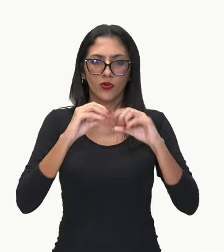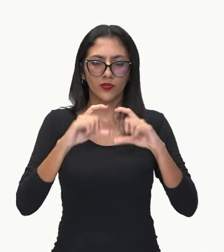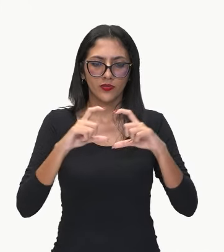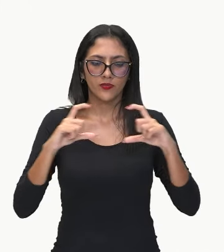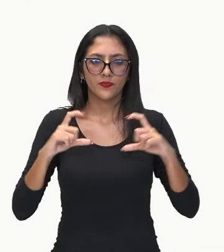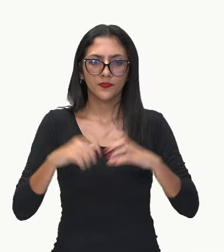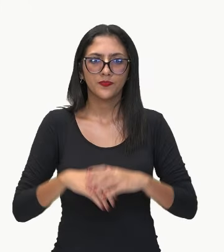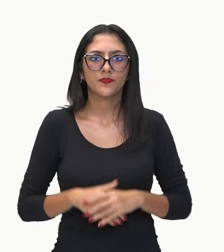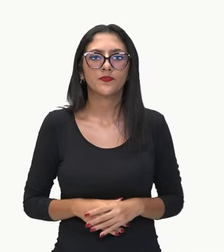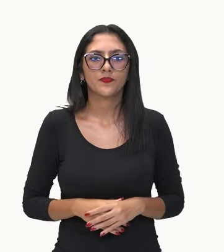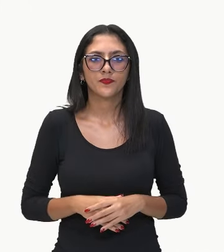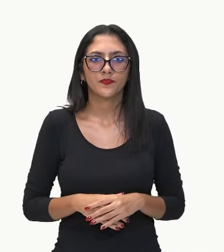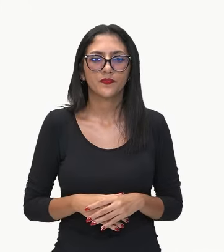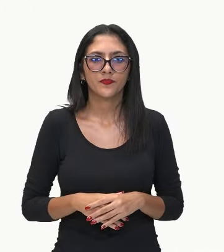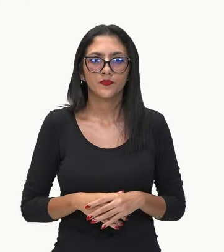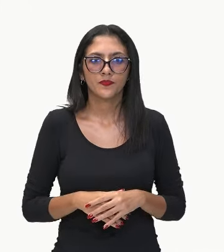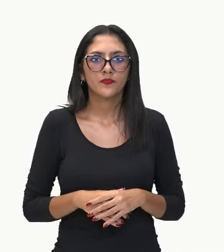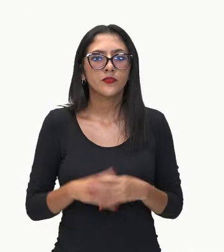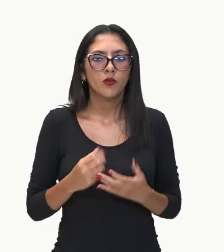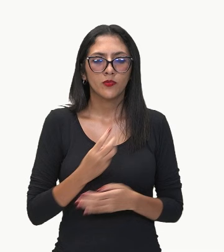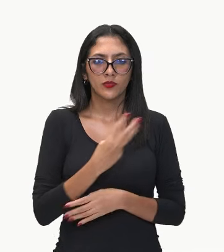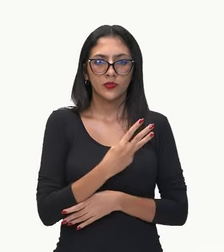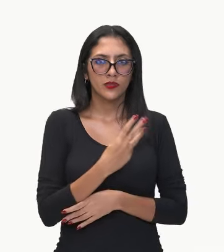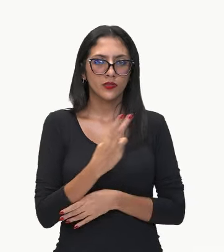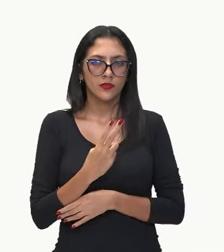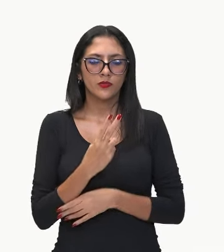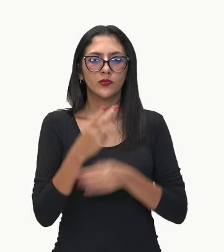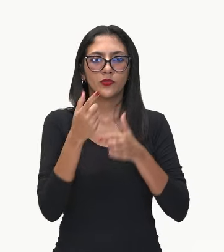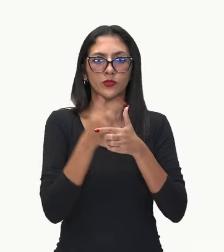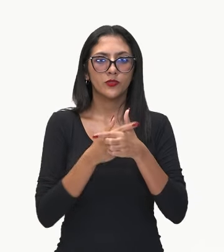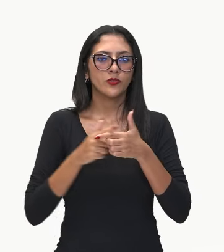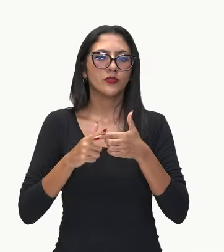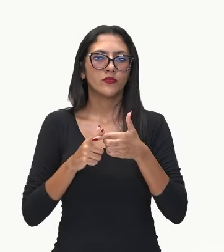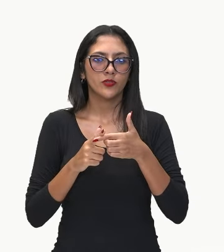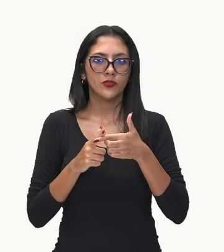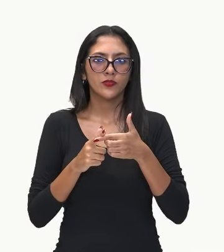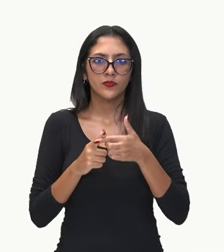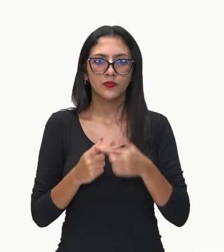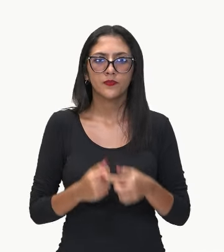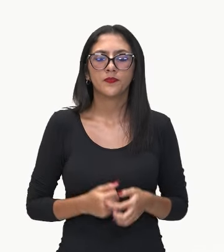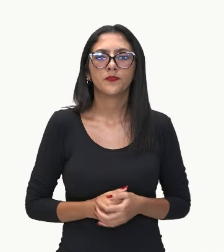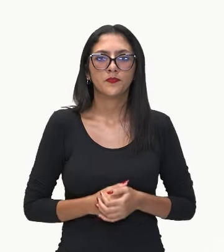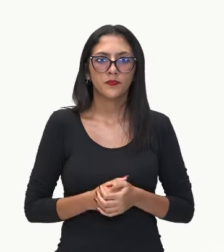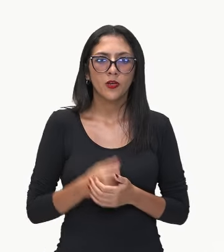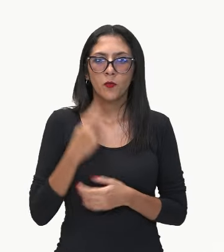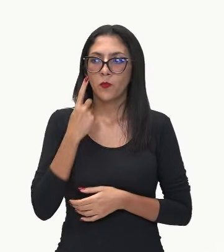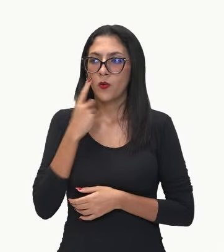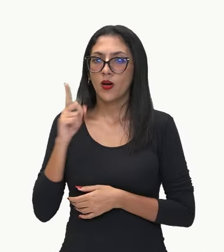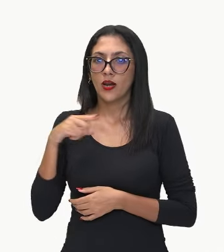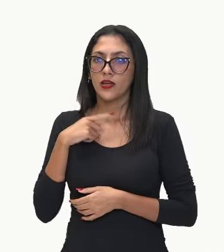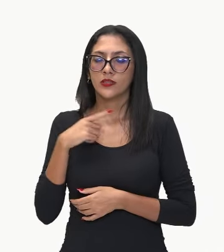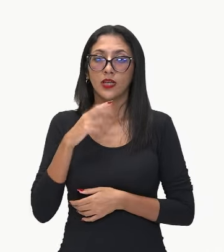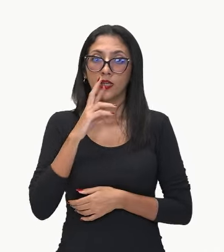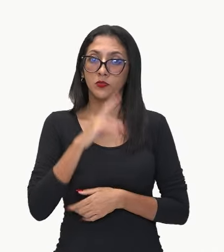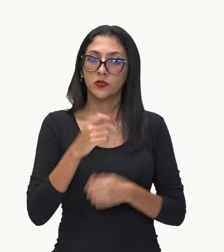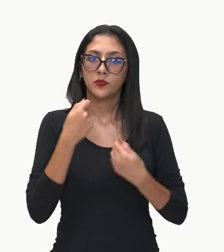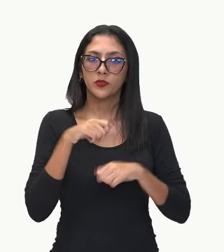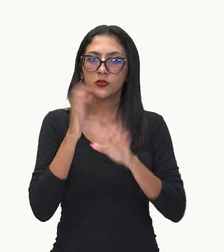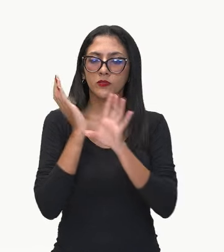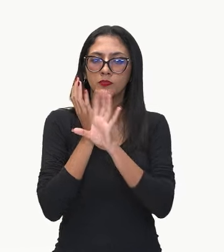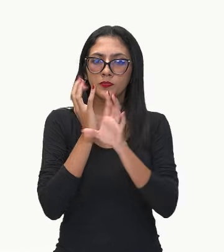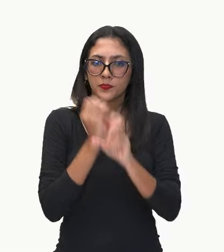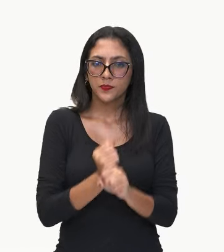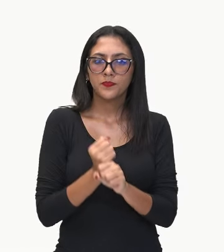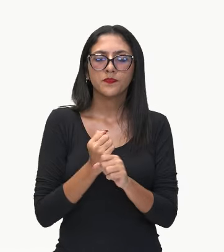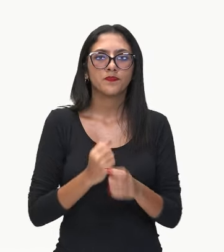Então, eu ficarei com 32 dividido por quem? Por esse resultado. Tranquilo, você